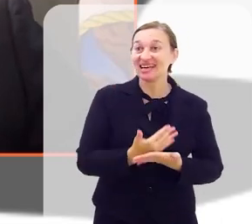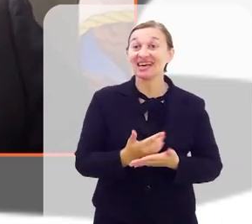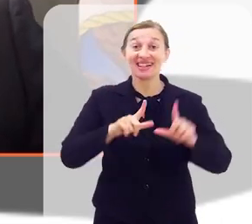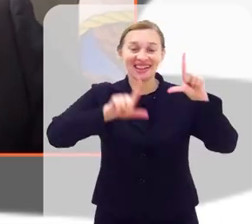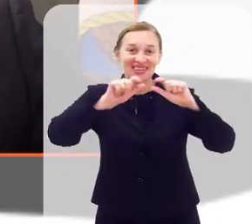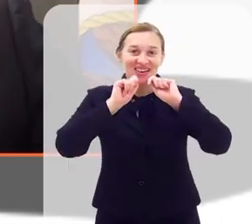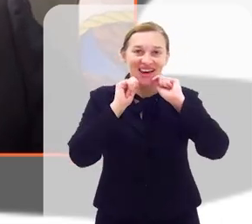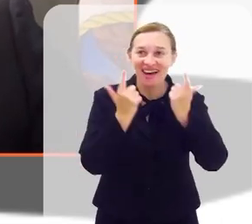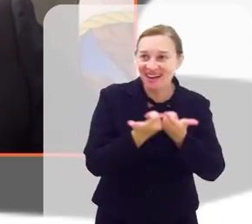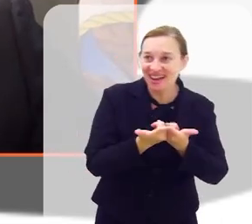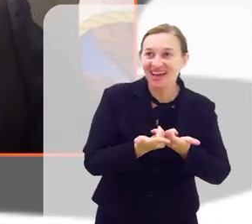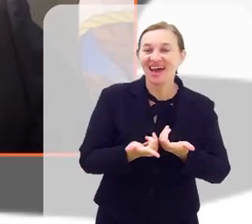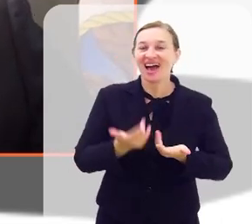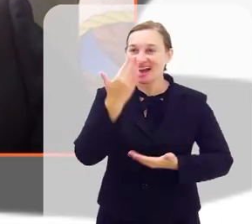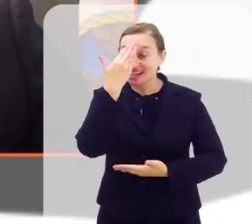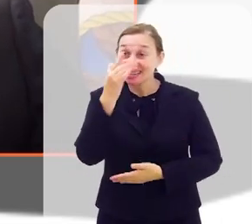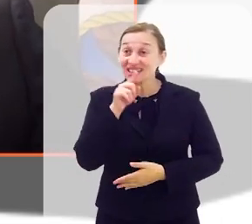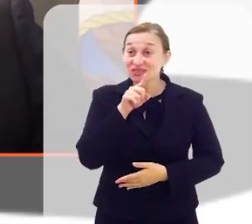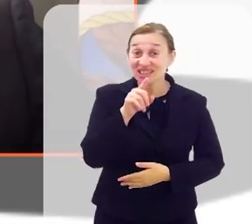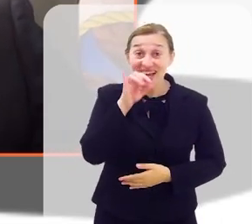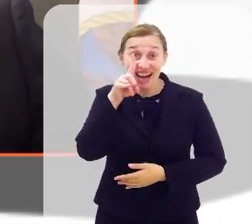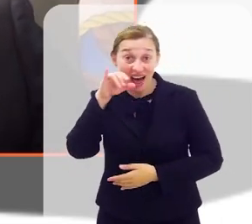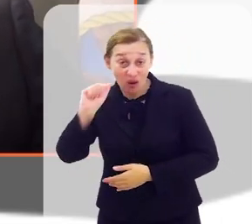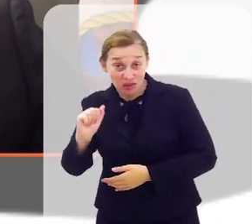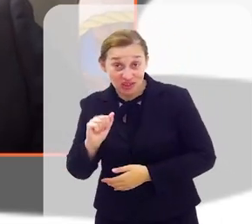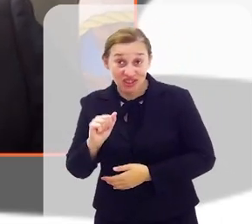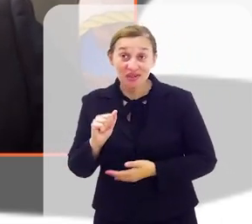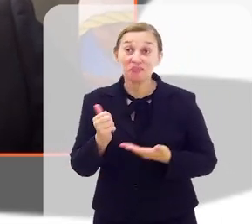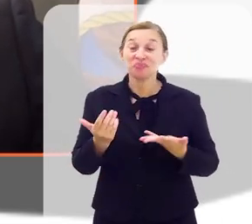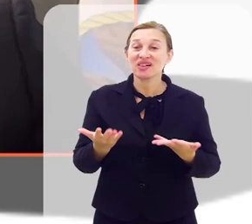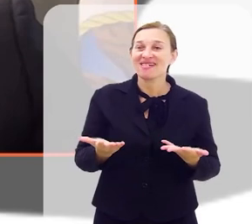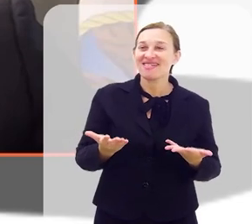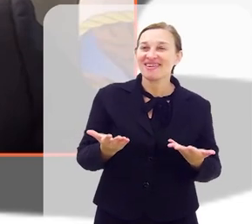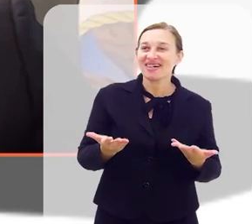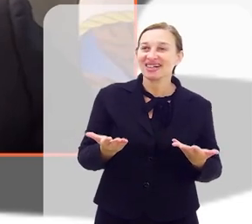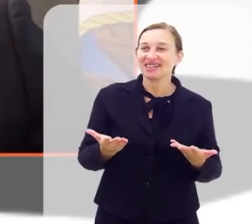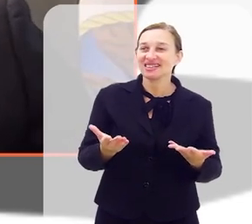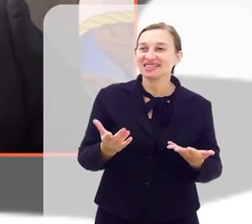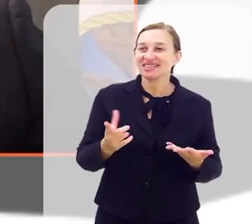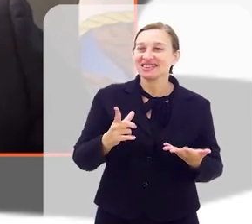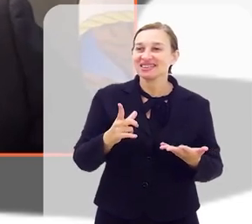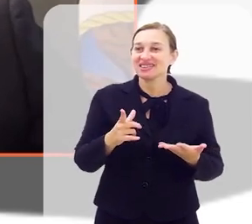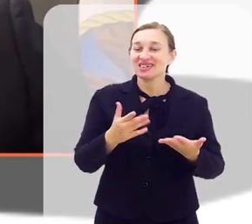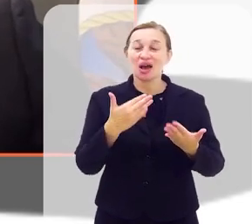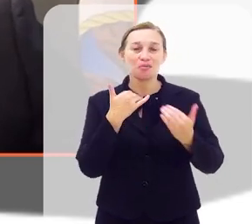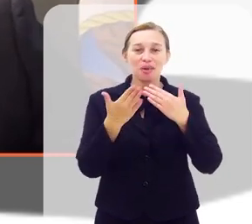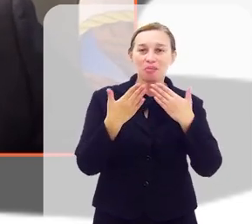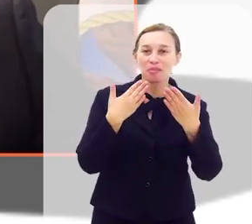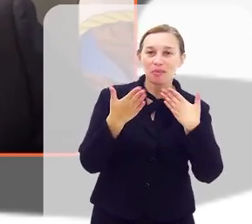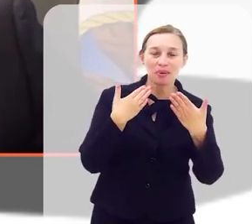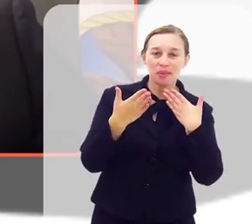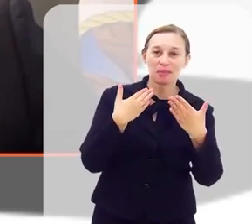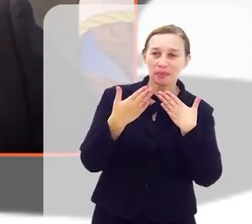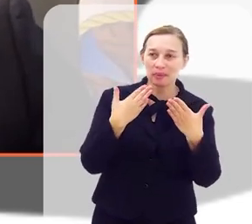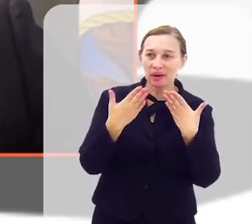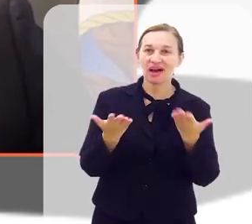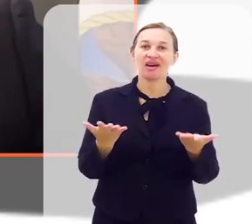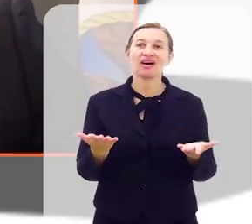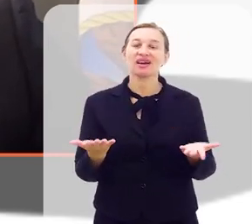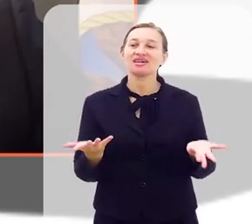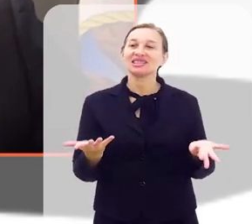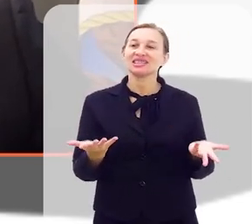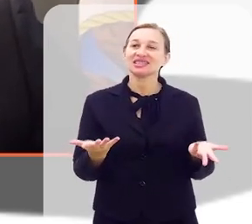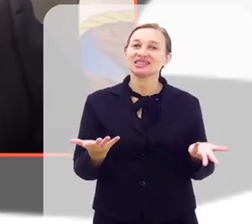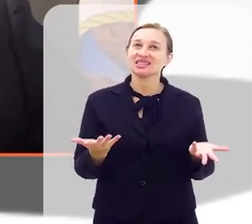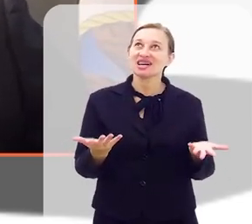a TV Alegre, agradecer você a Cláudia que tem aqui fazendo esse bate-bola, essa interlocução,